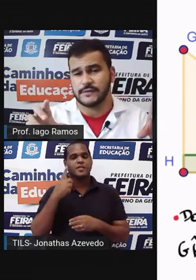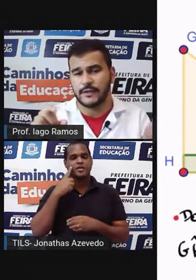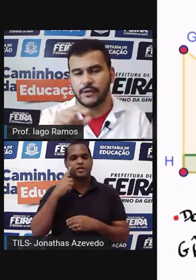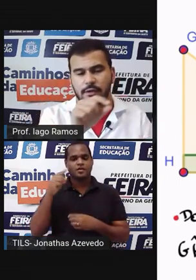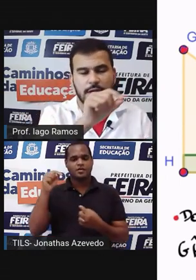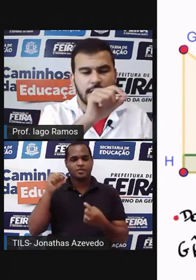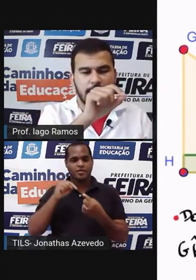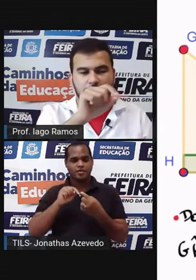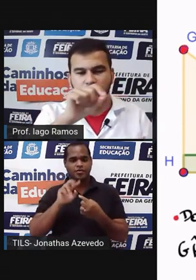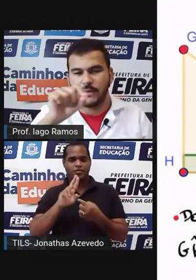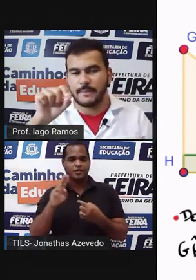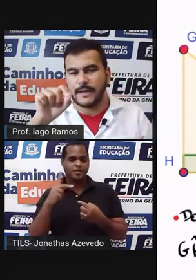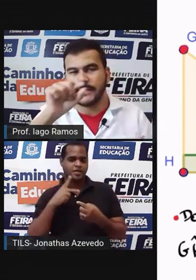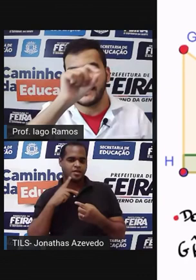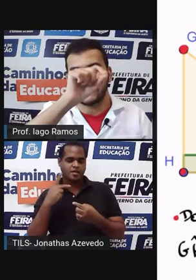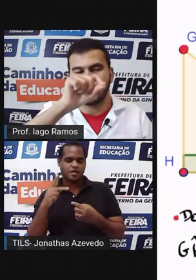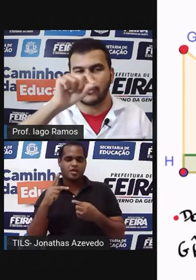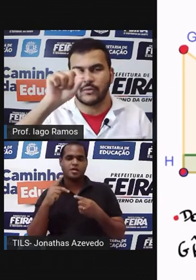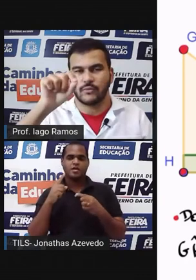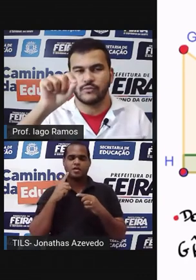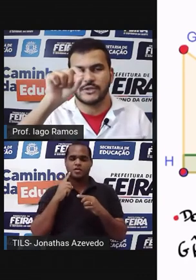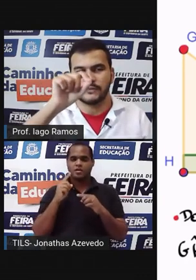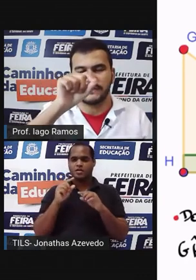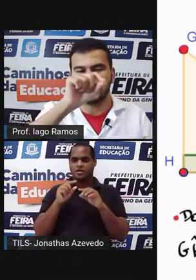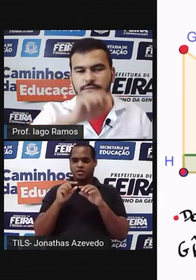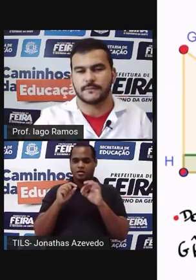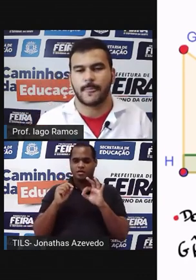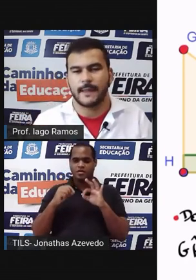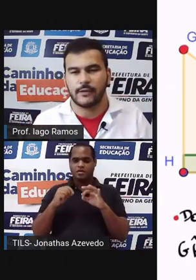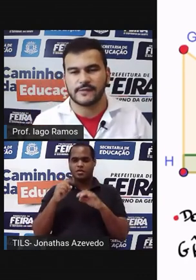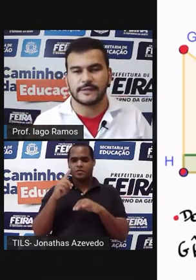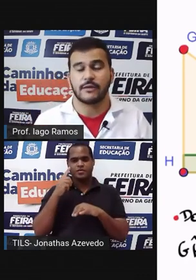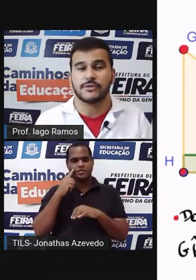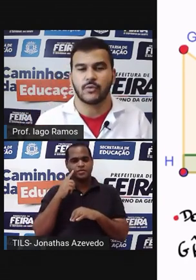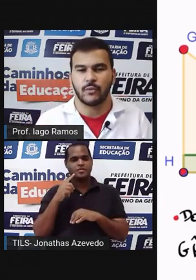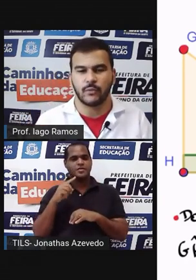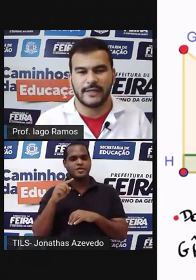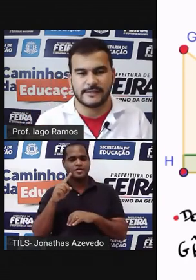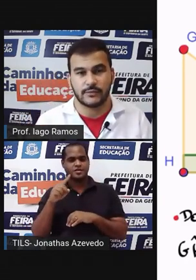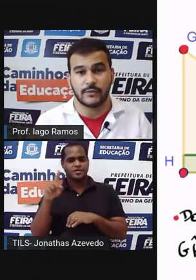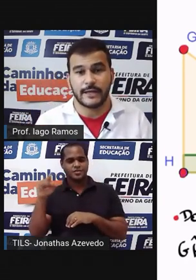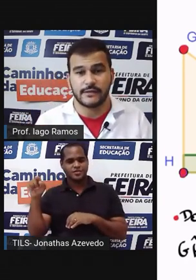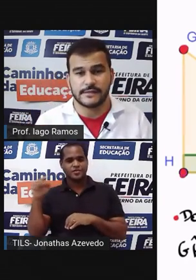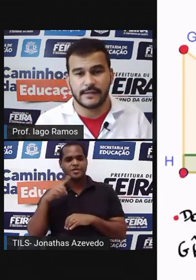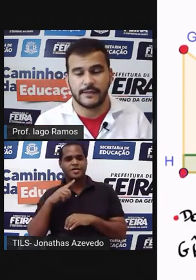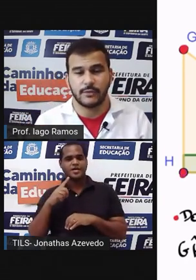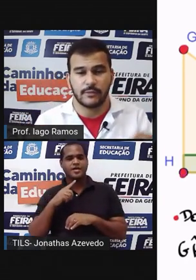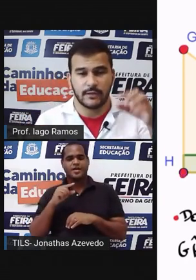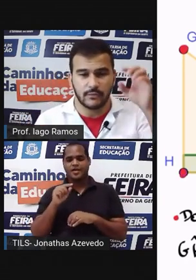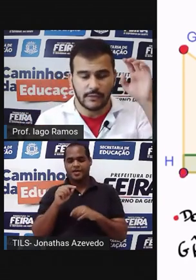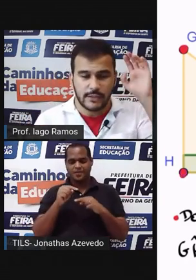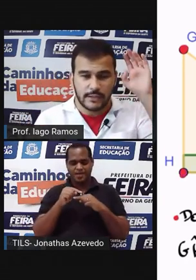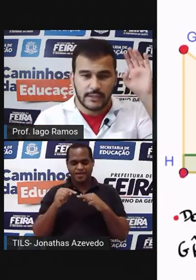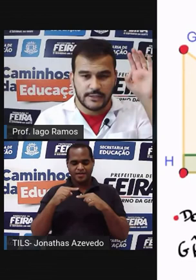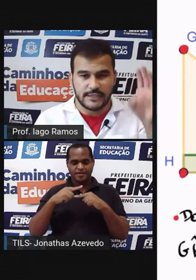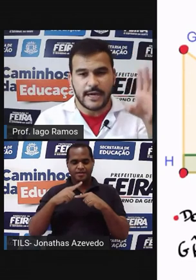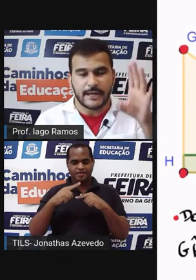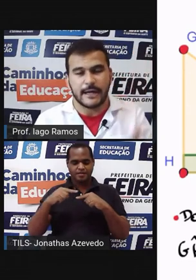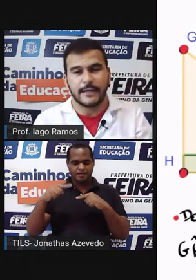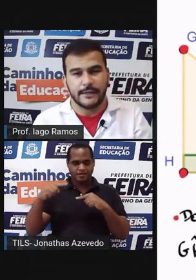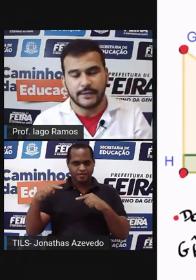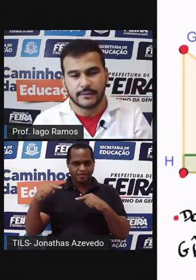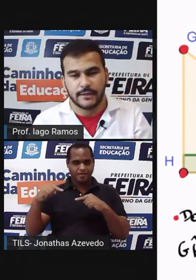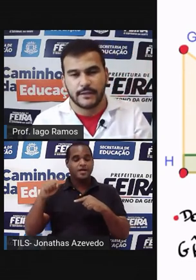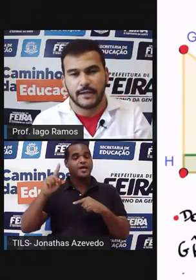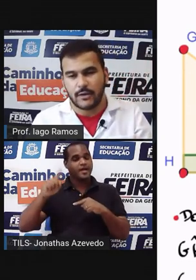dos ângulos ali ó uma barrinha com um tiozinho é o sinal de congruência. estou querendo dizer que o ângulo G,